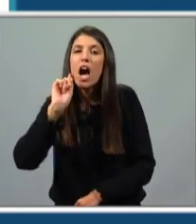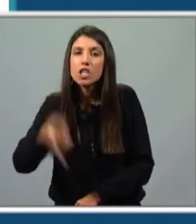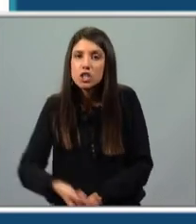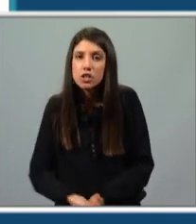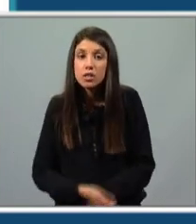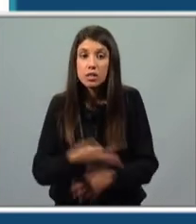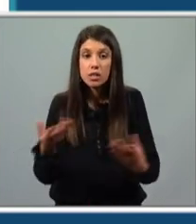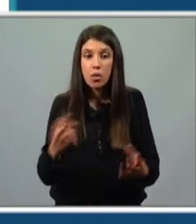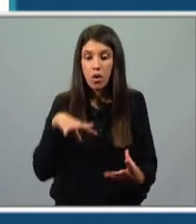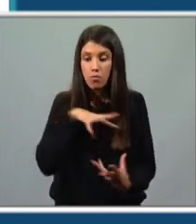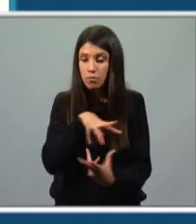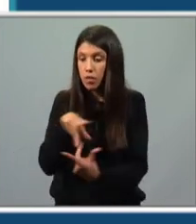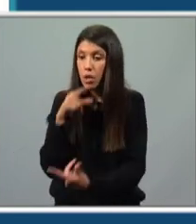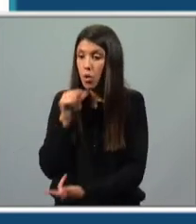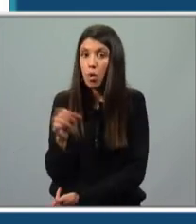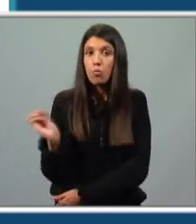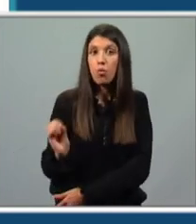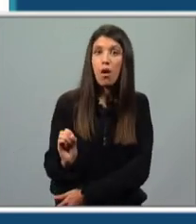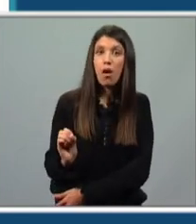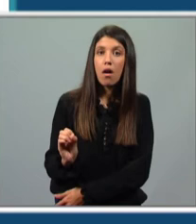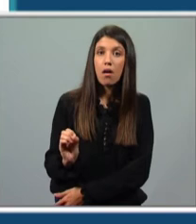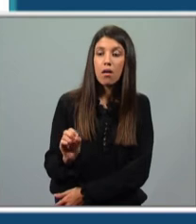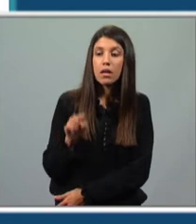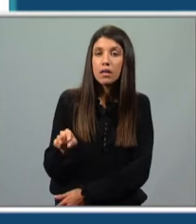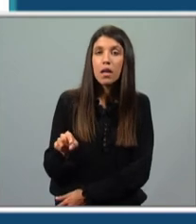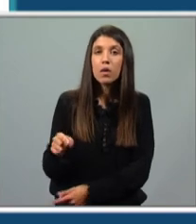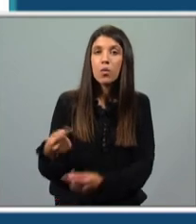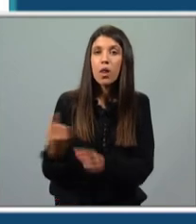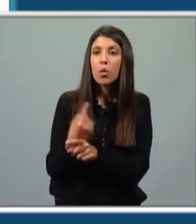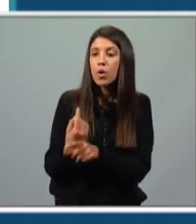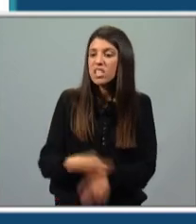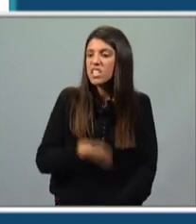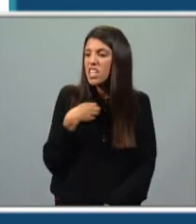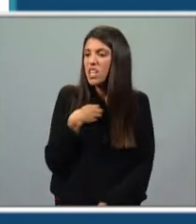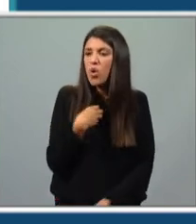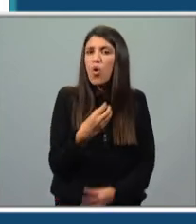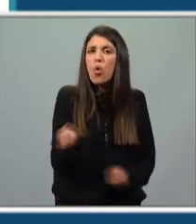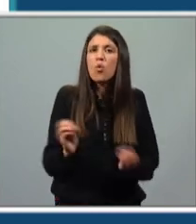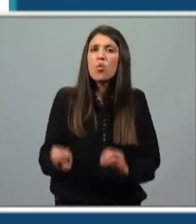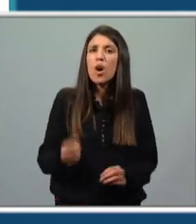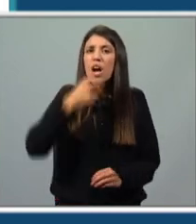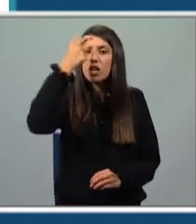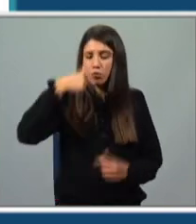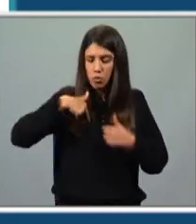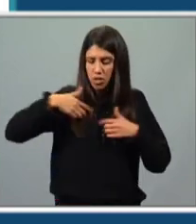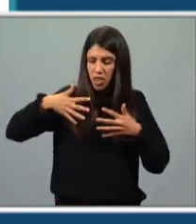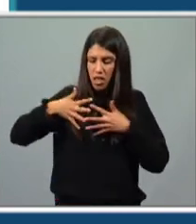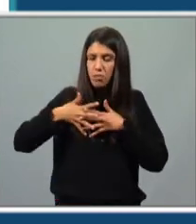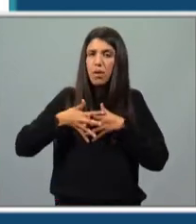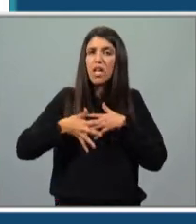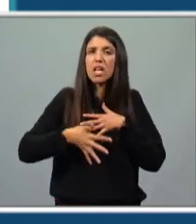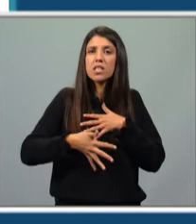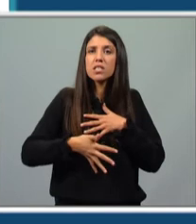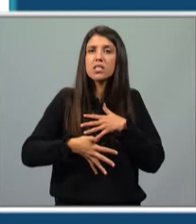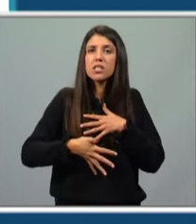verdade, este é um planeta sem nome, caracterizado por uma inexistência dos sentidos, em que as pessoas são transparentes por dentro.